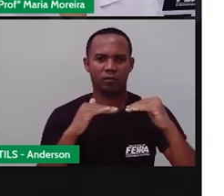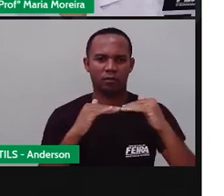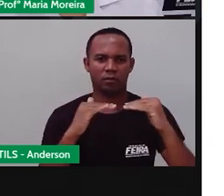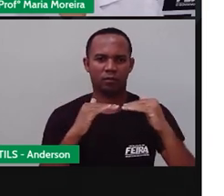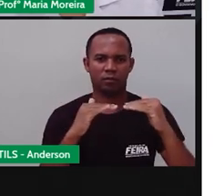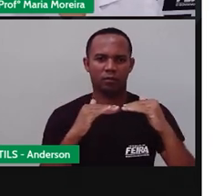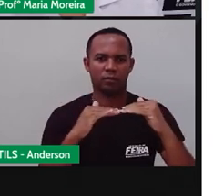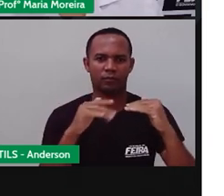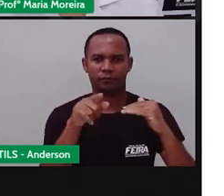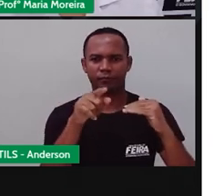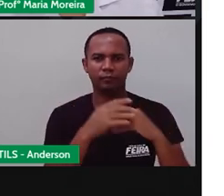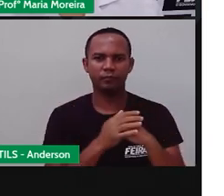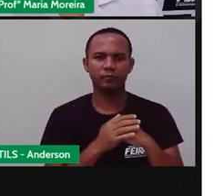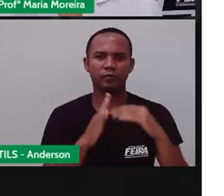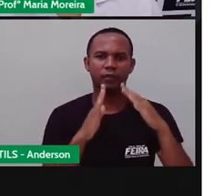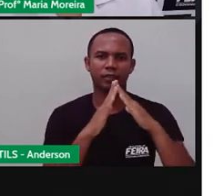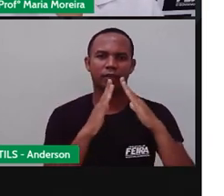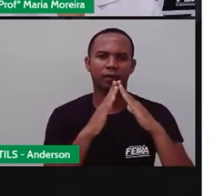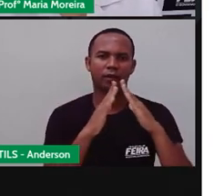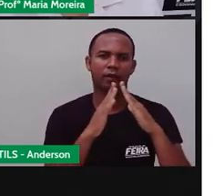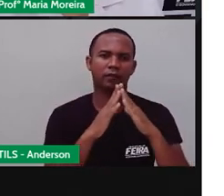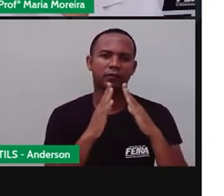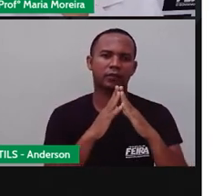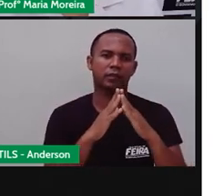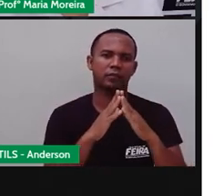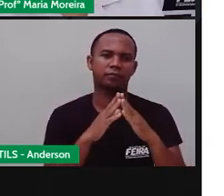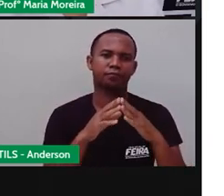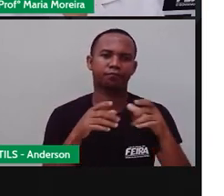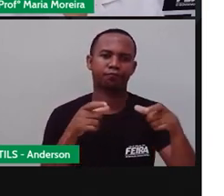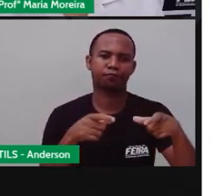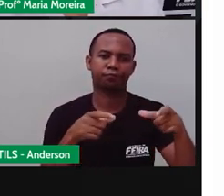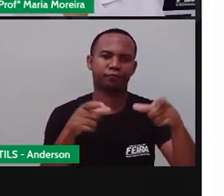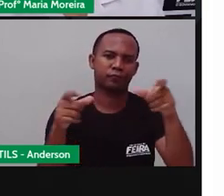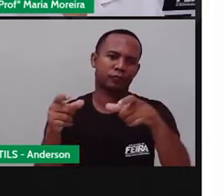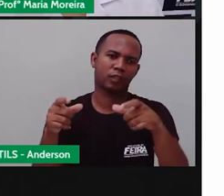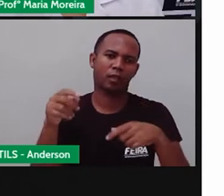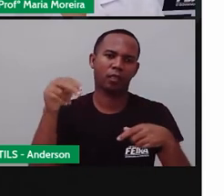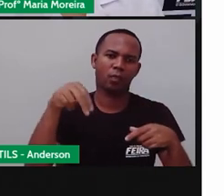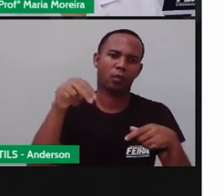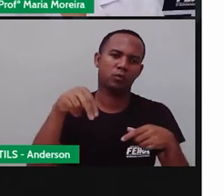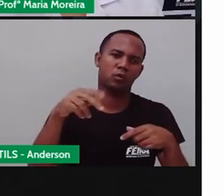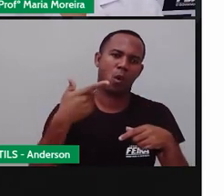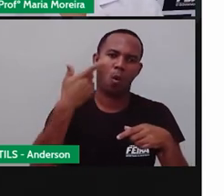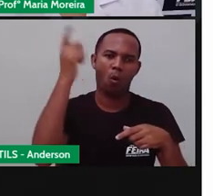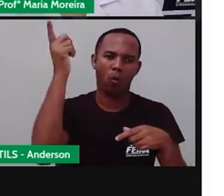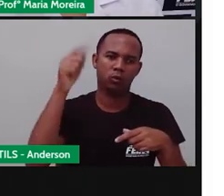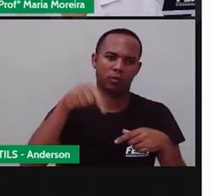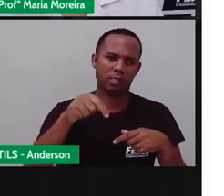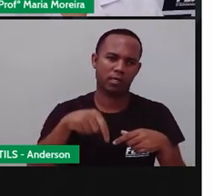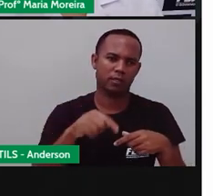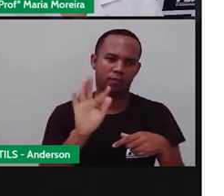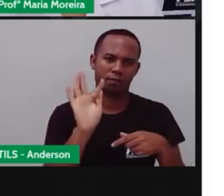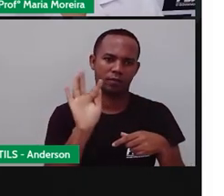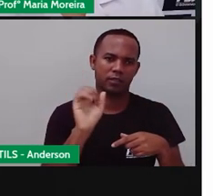muito comum esse tipo de moradia onde? Na região norte do país, tá?